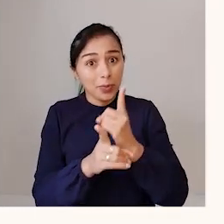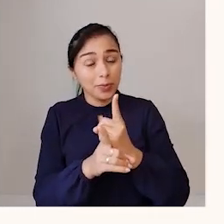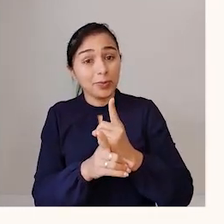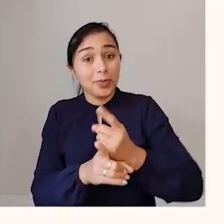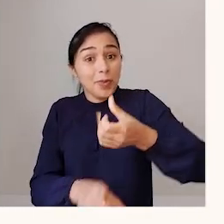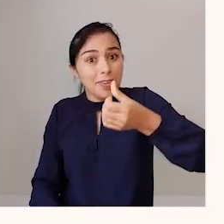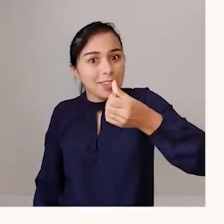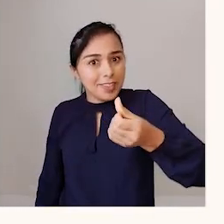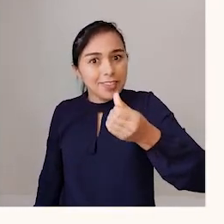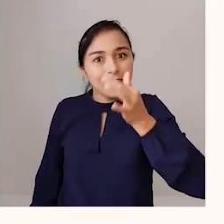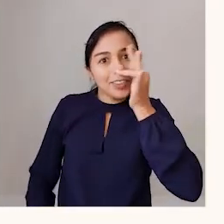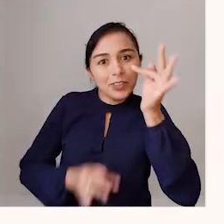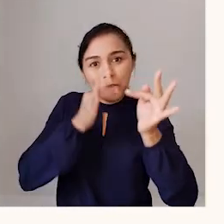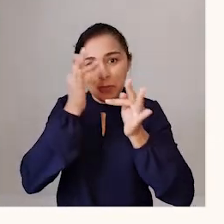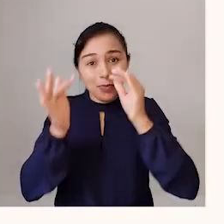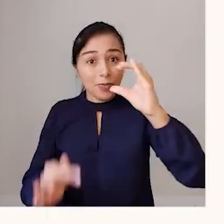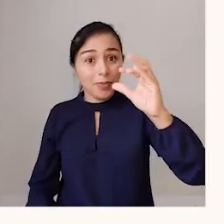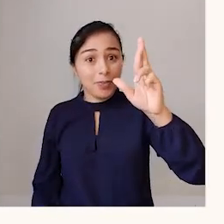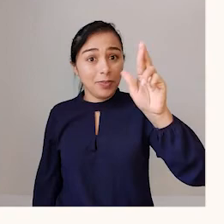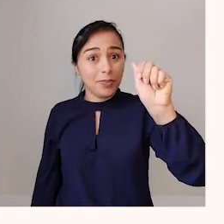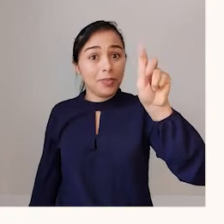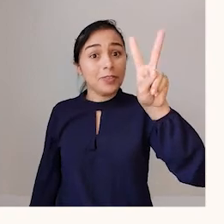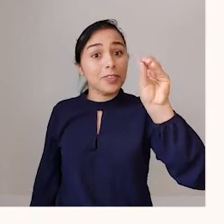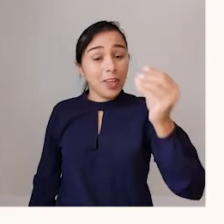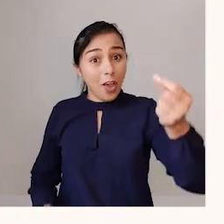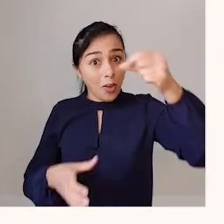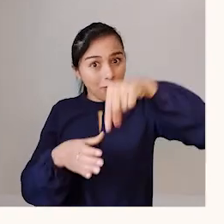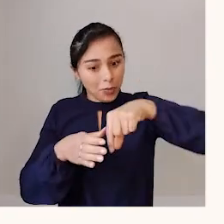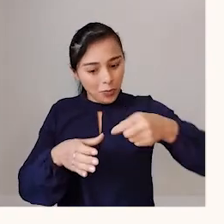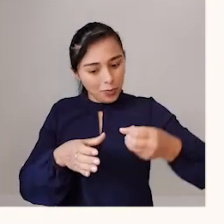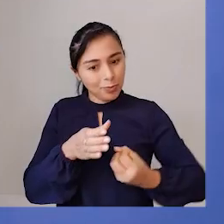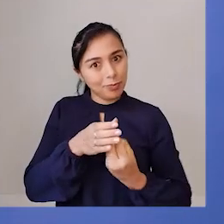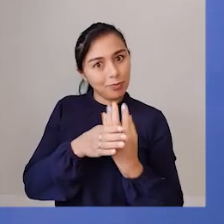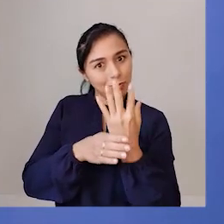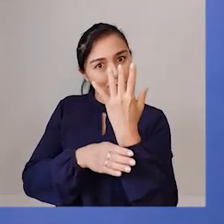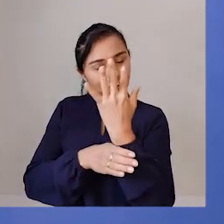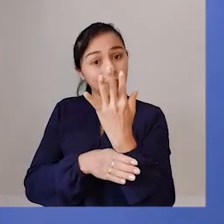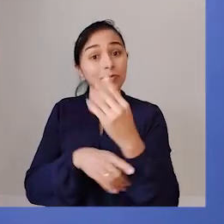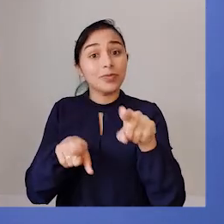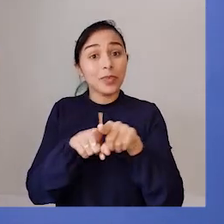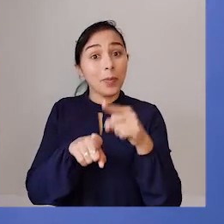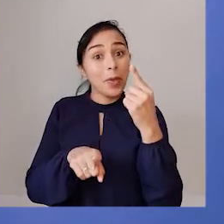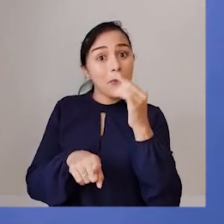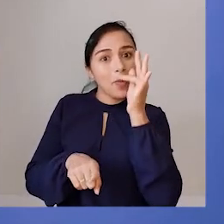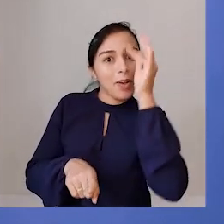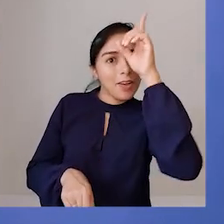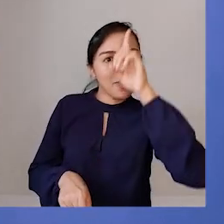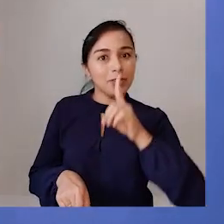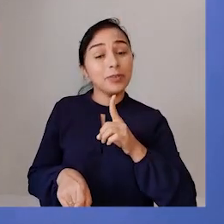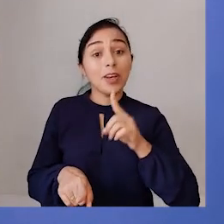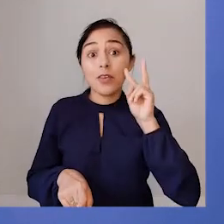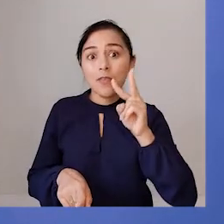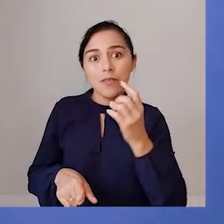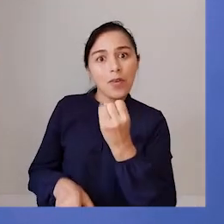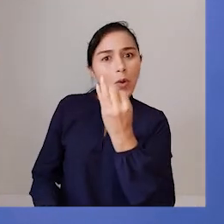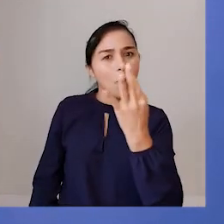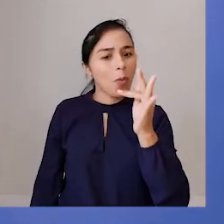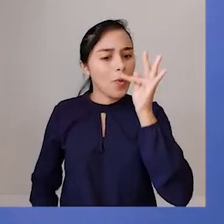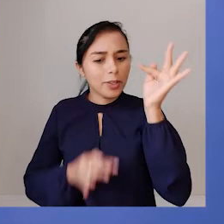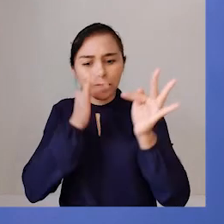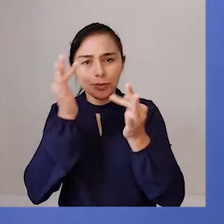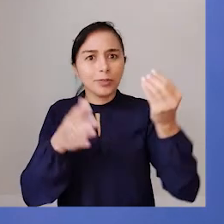Agora, o vaso ficou tal. Com quantas flores no total? Vamos observar, então, a quantidade de flores.